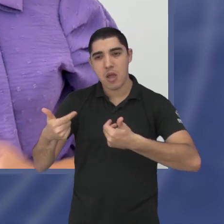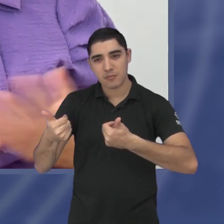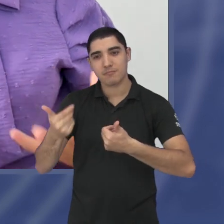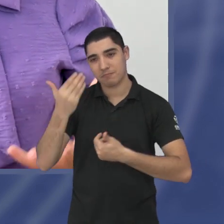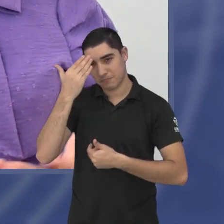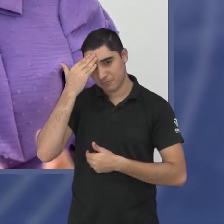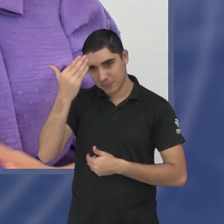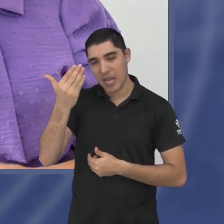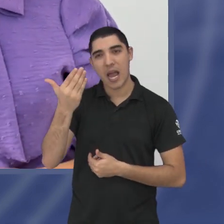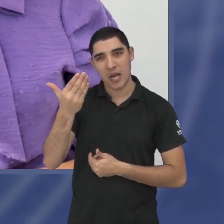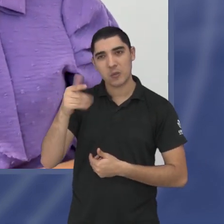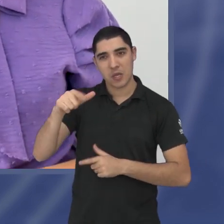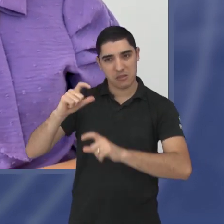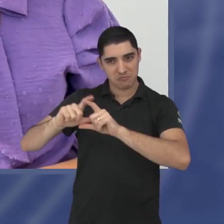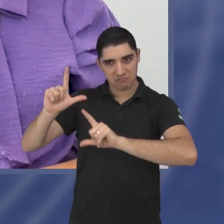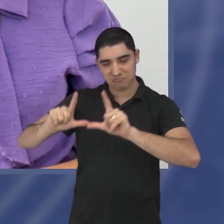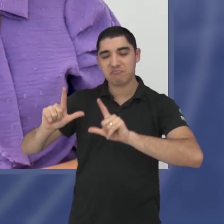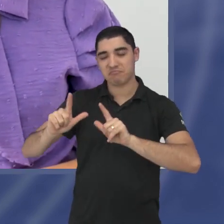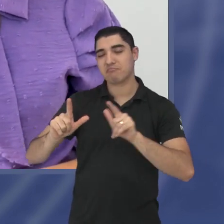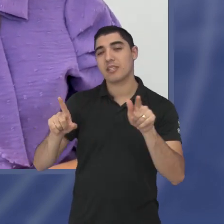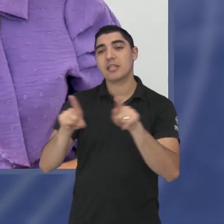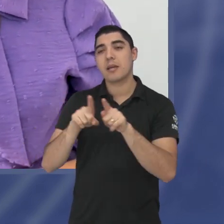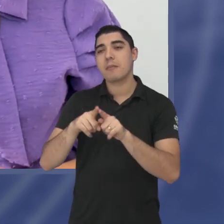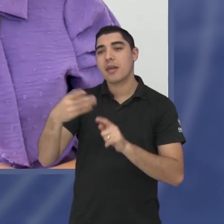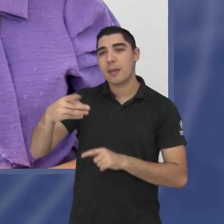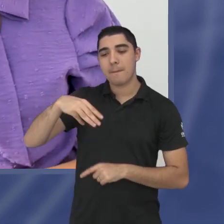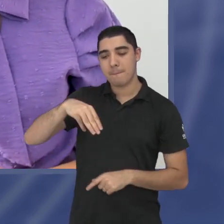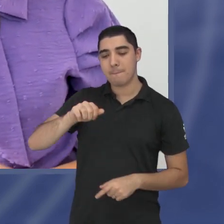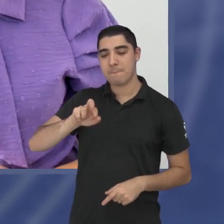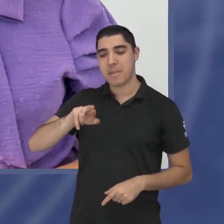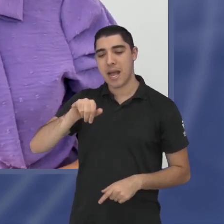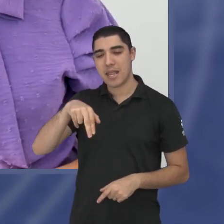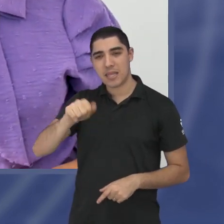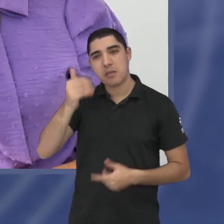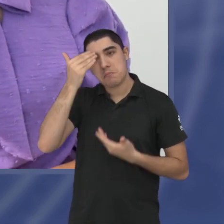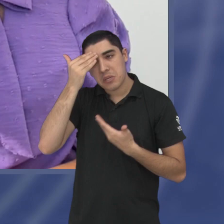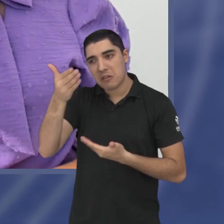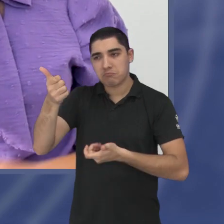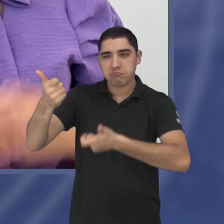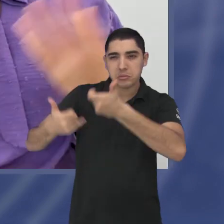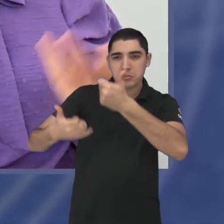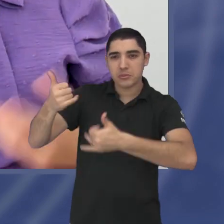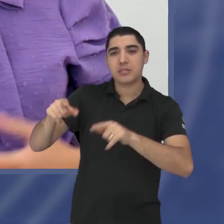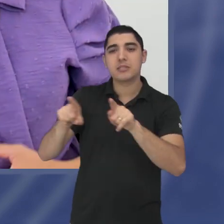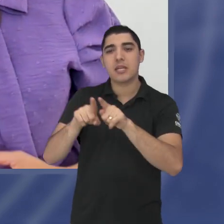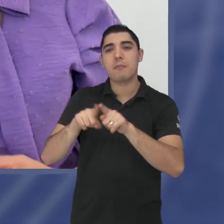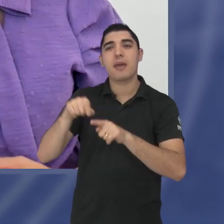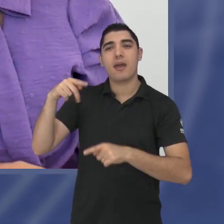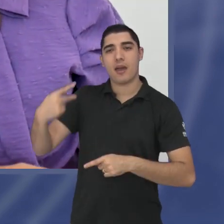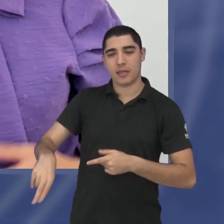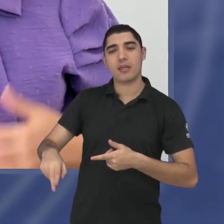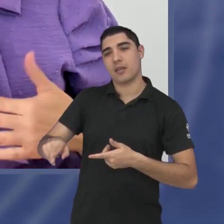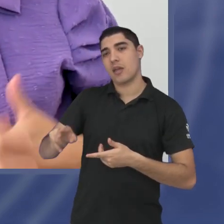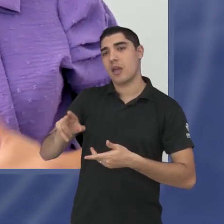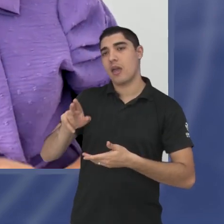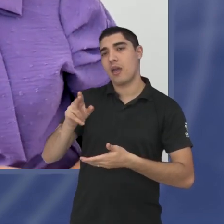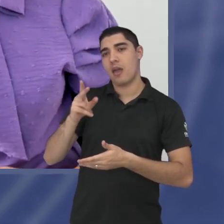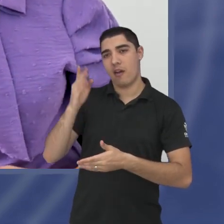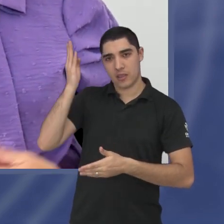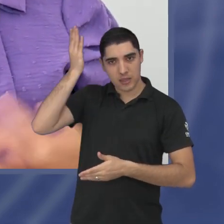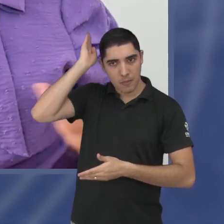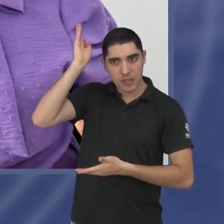agradeço a você Dani Marina muito obrigada pelos compartilhamentos agradeço também a Universidade de Taubaté